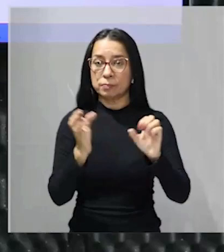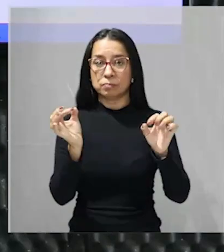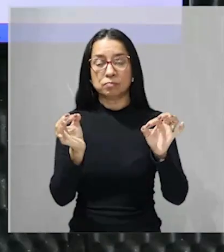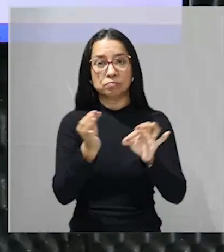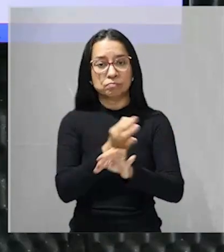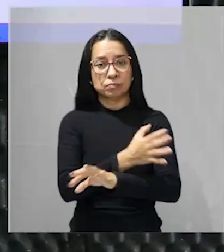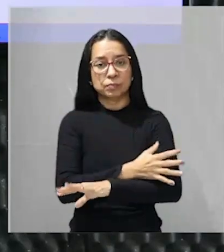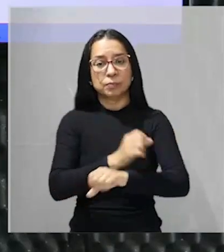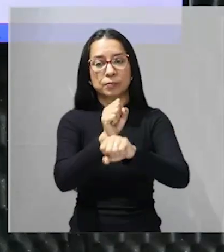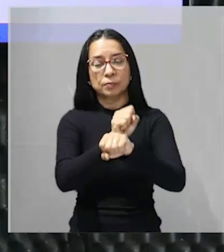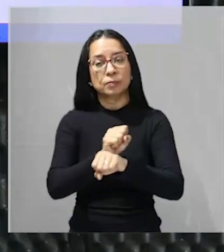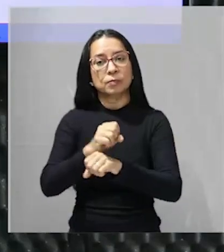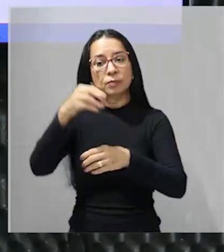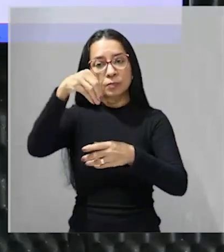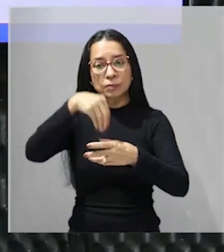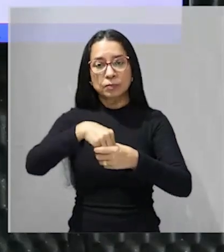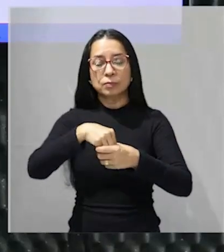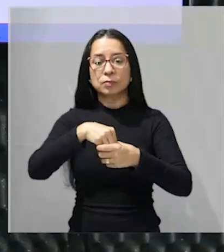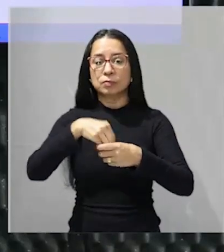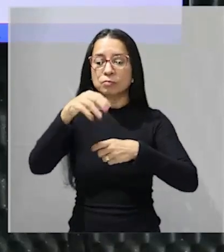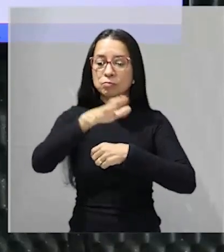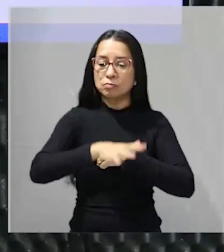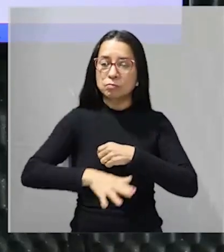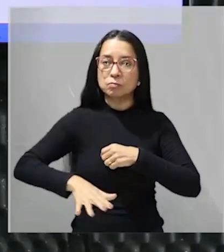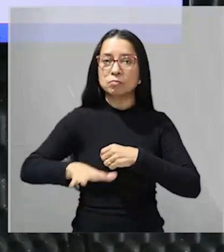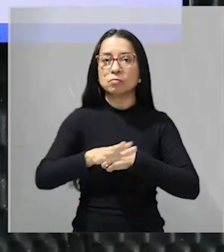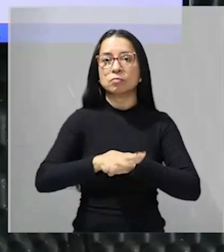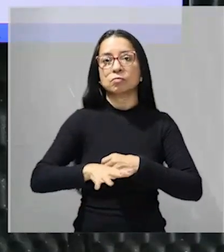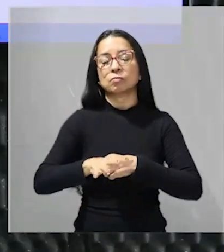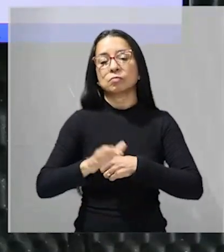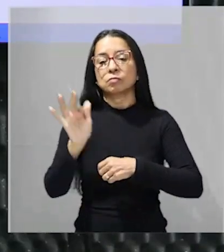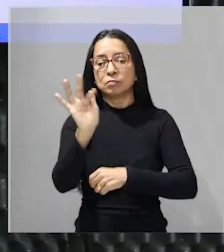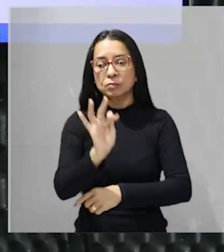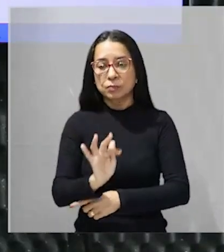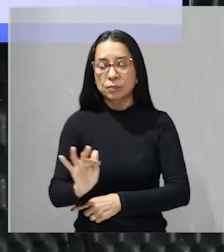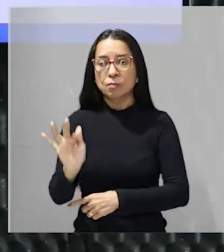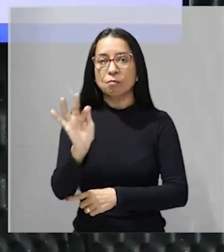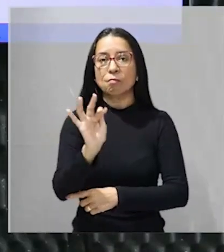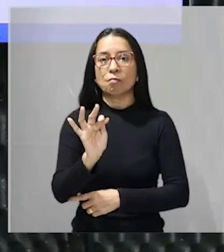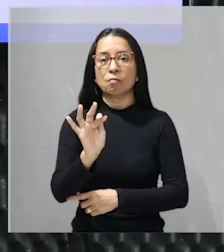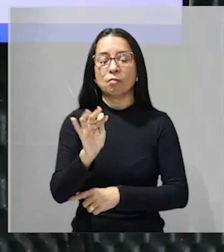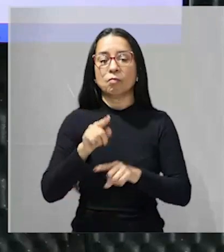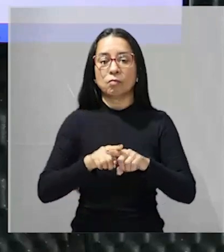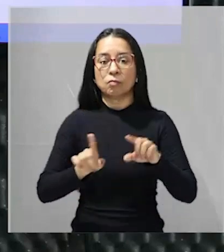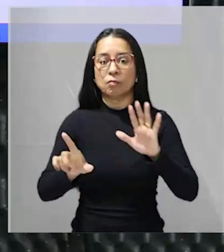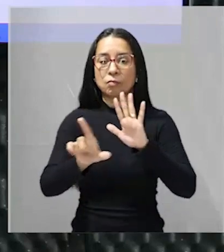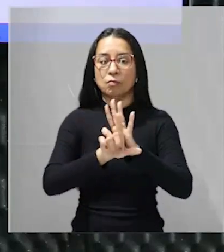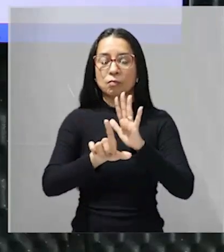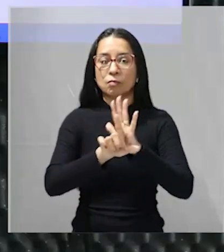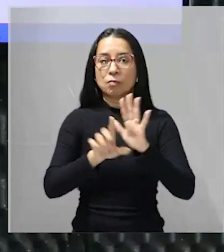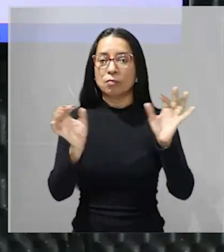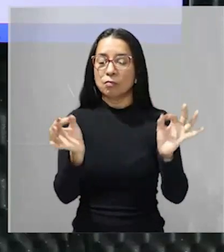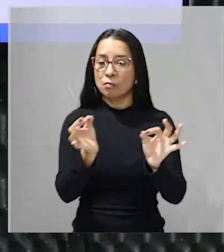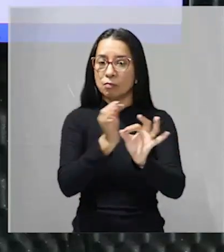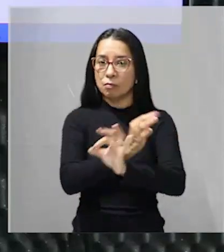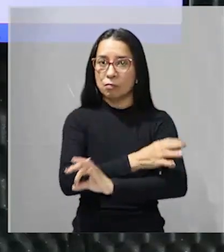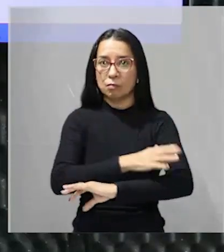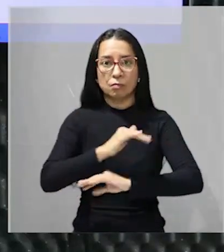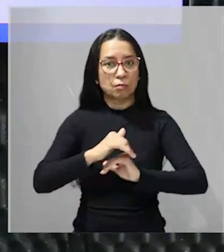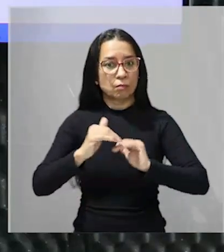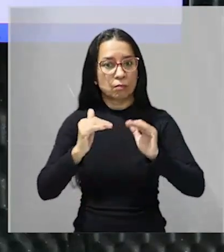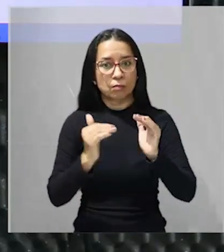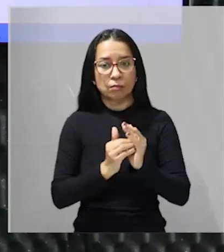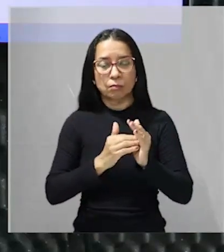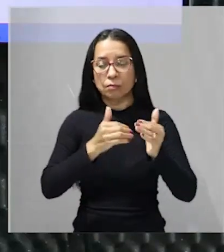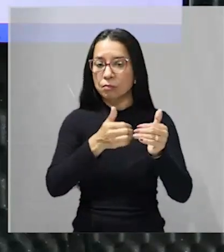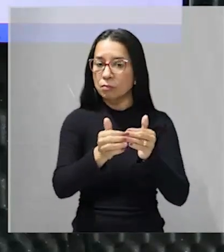dentro do seu regionalismo do seu federalismo mas essa lei ela abola em todo qualquer